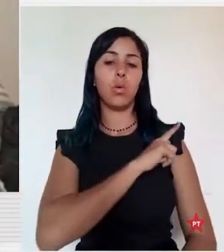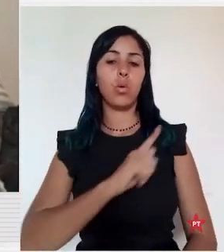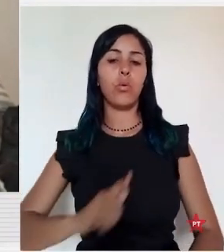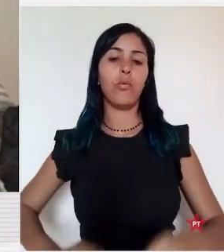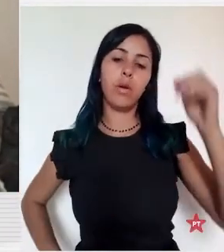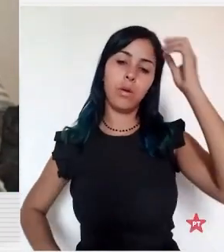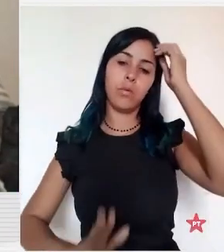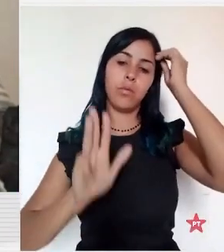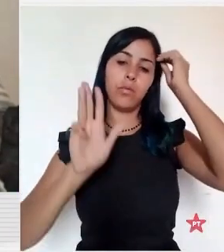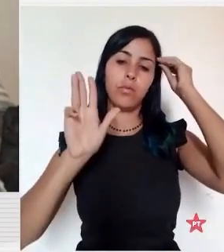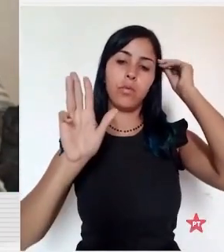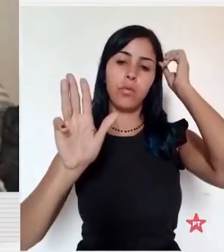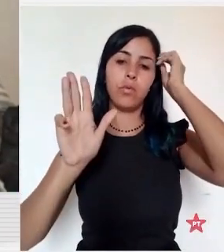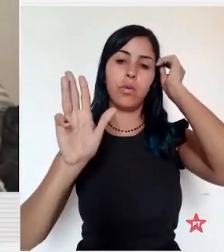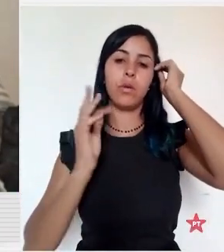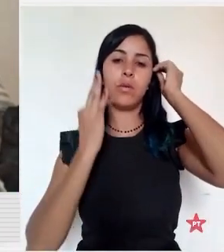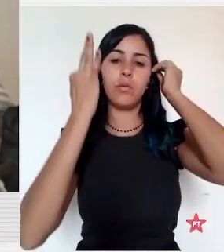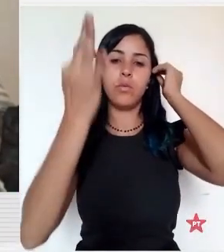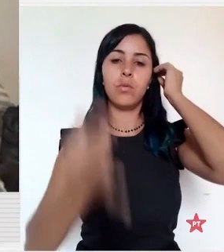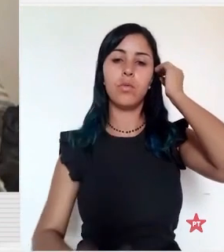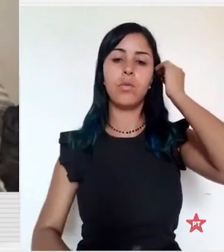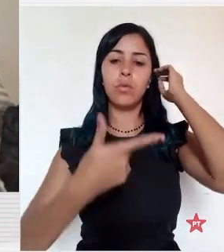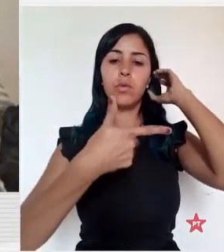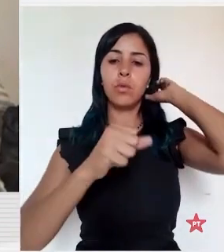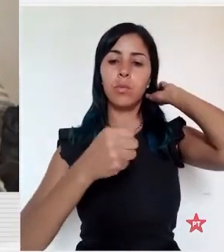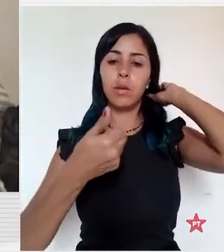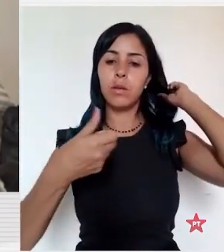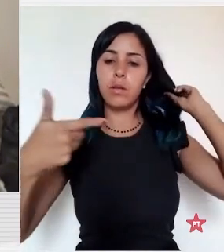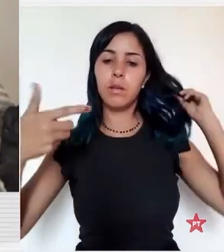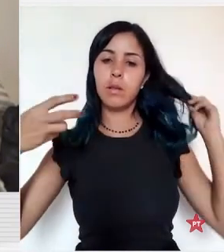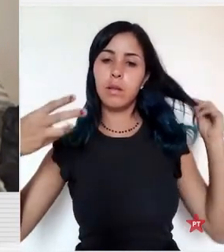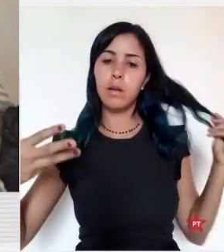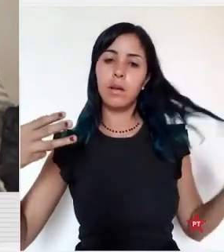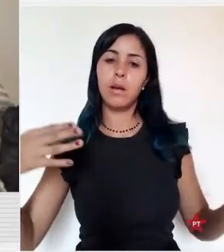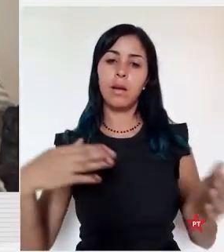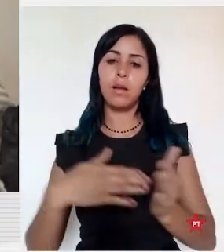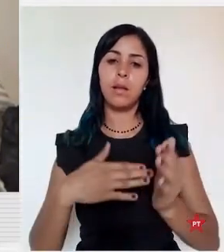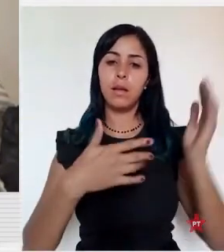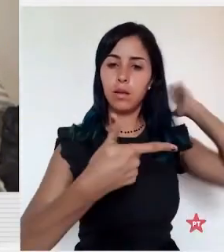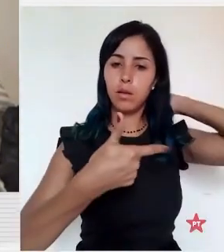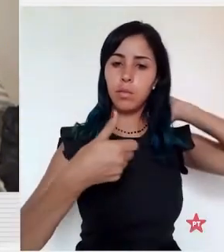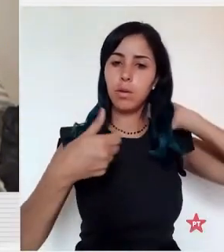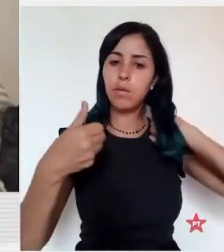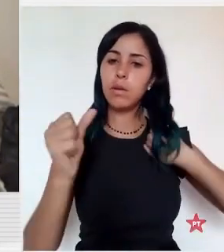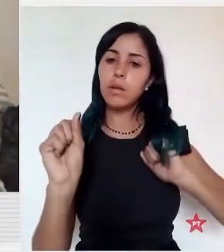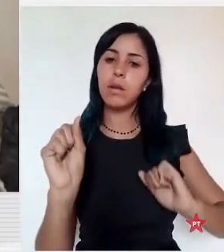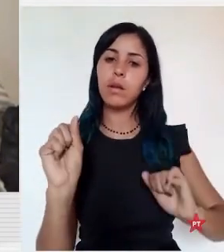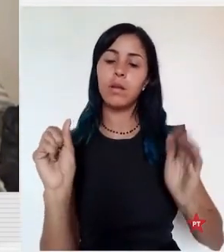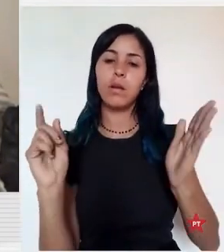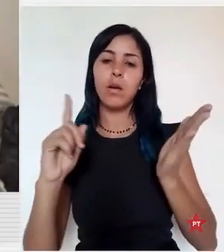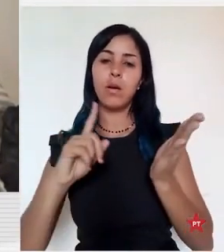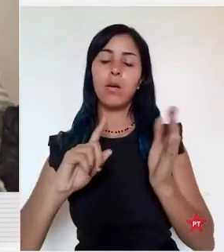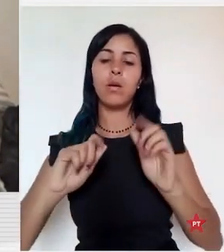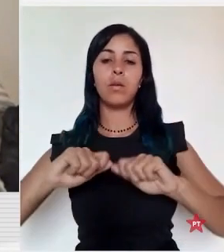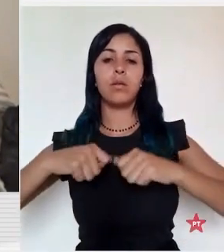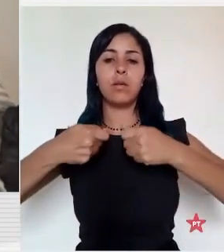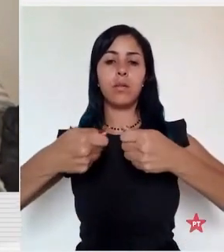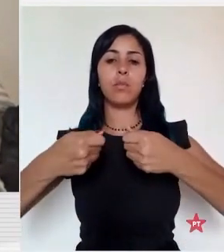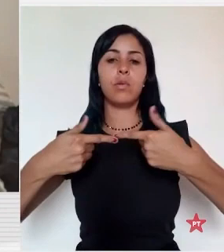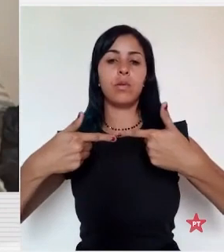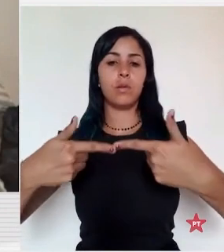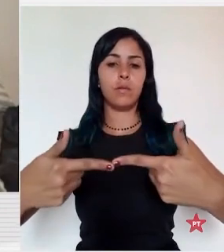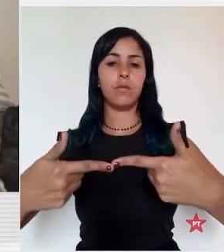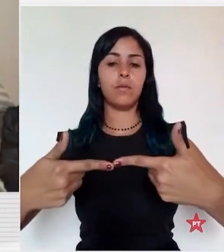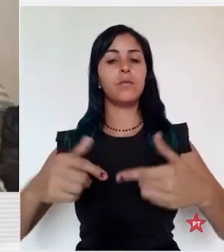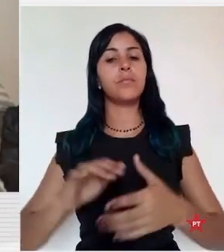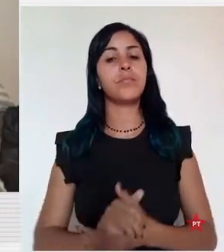Lula, 2023 e 2026, nós temos dois macros desafios. O